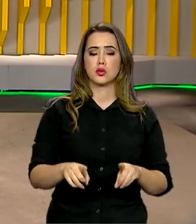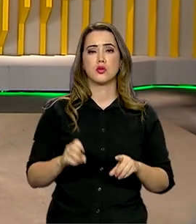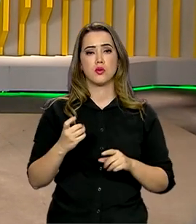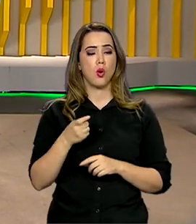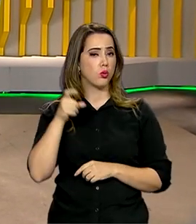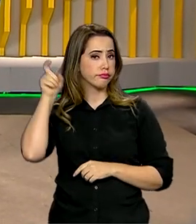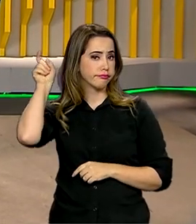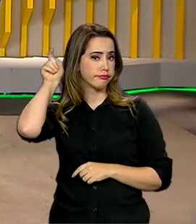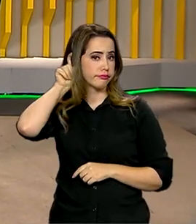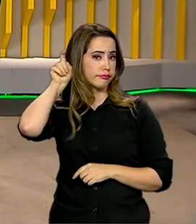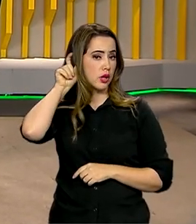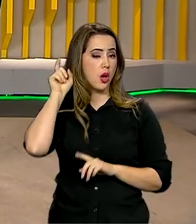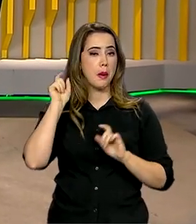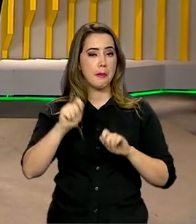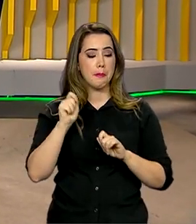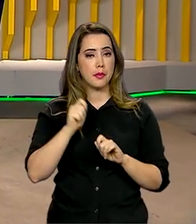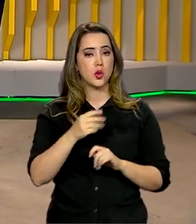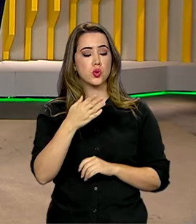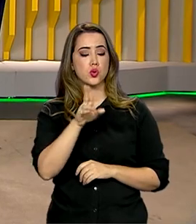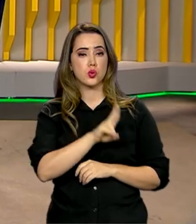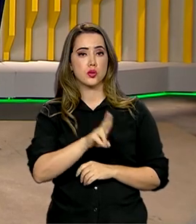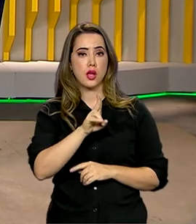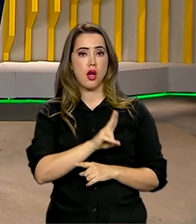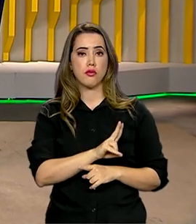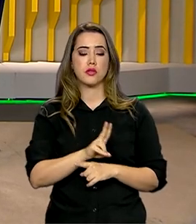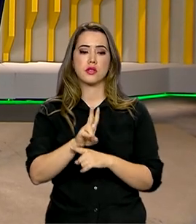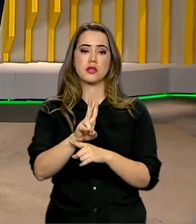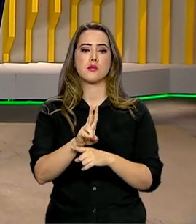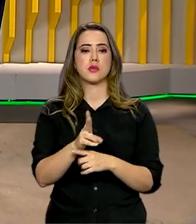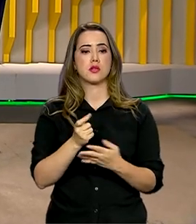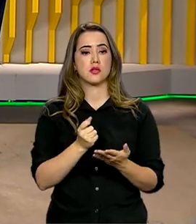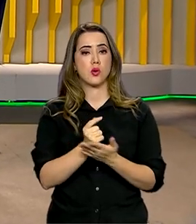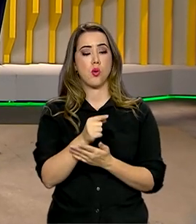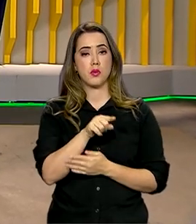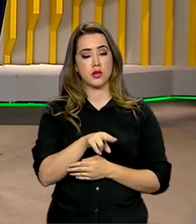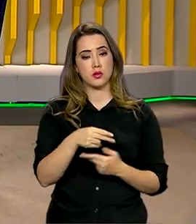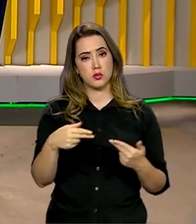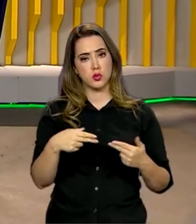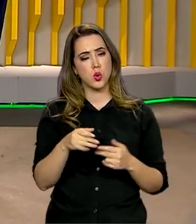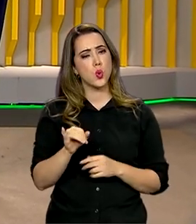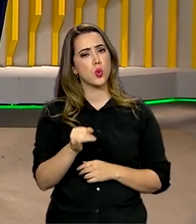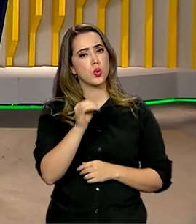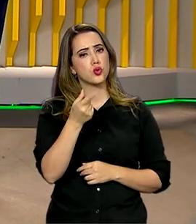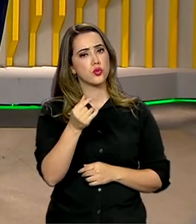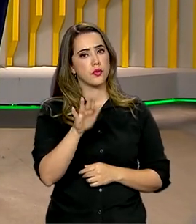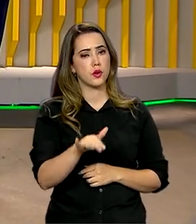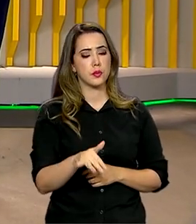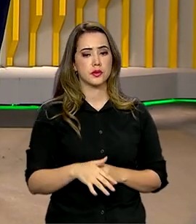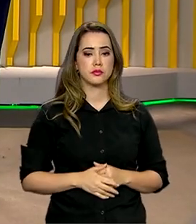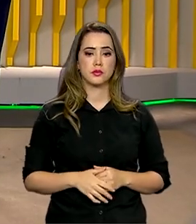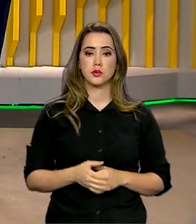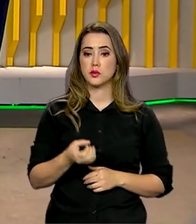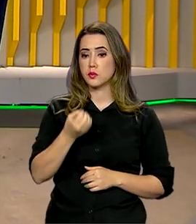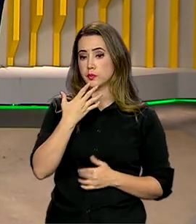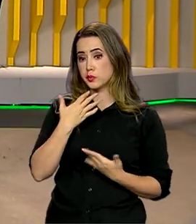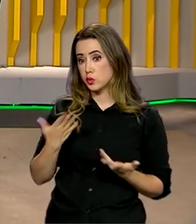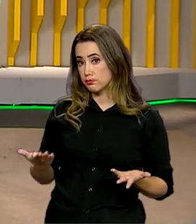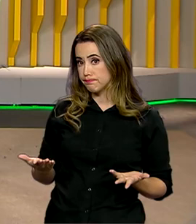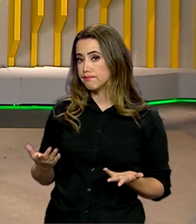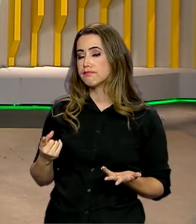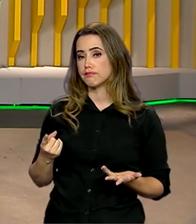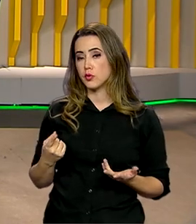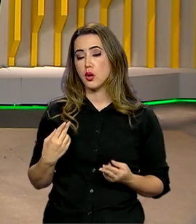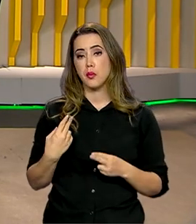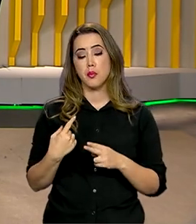auditivo, vai poder financiar a aquisição desse tipo de bem com juros mais baratos. Que bacana, né? É que a Caixa